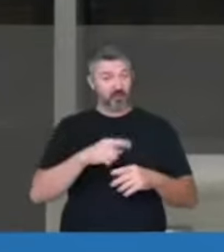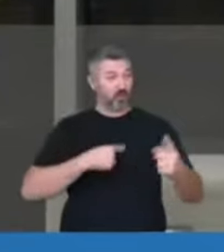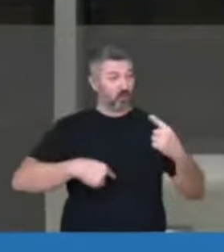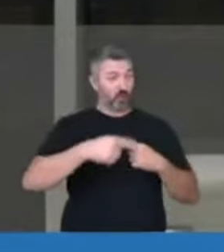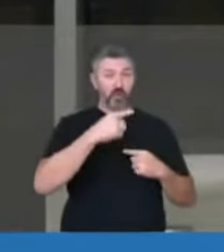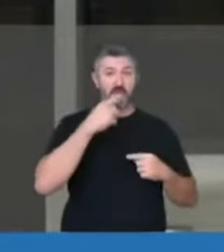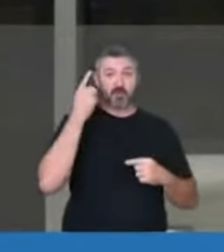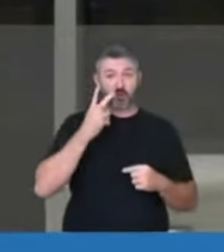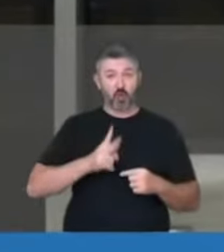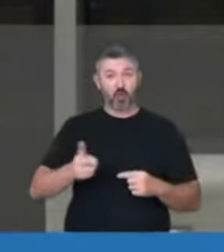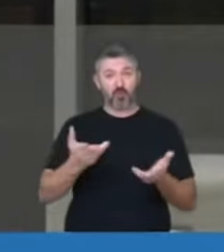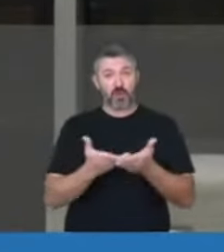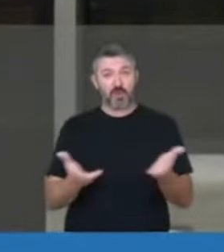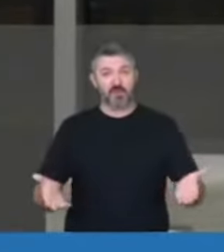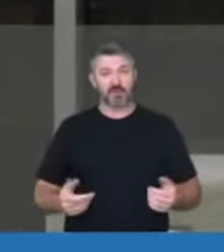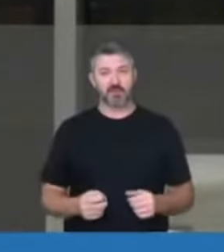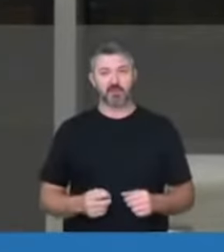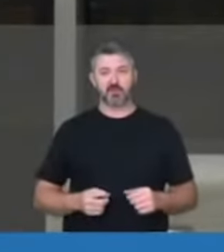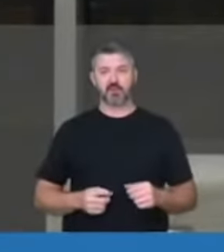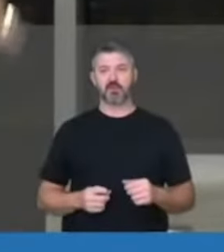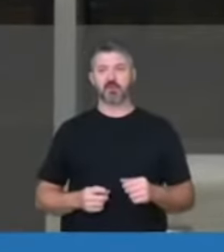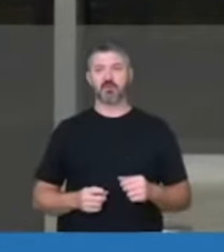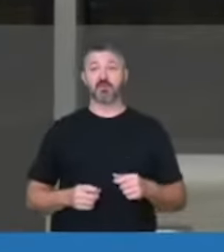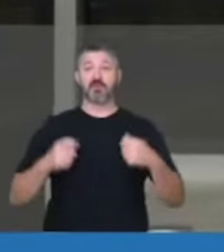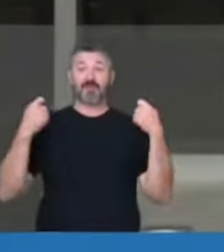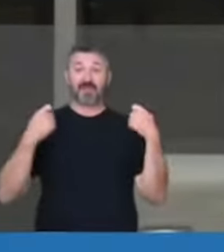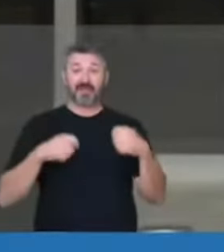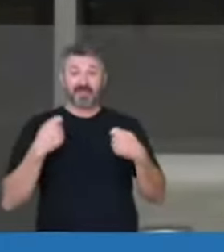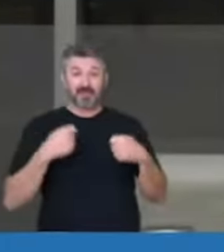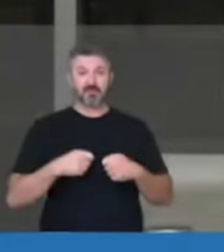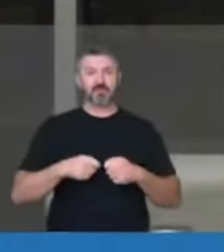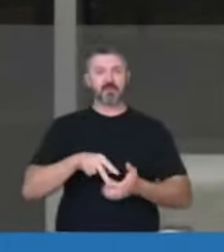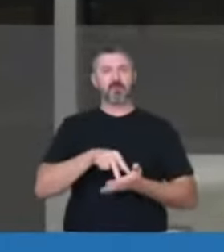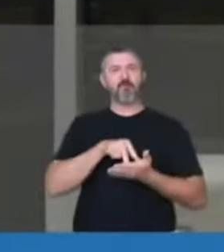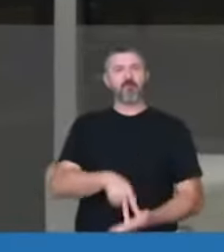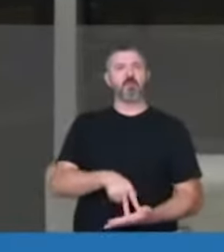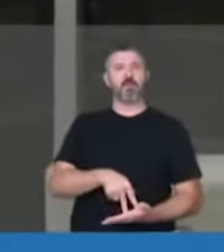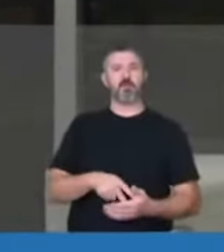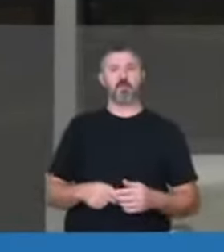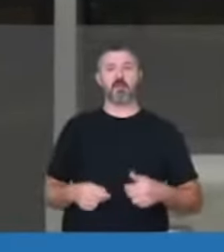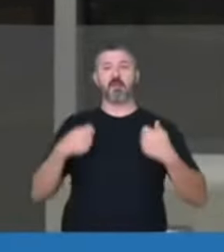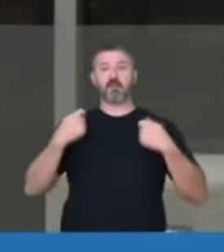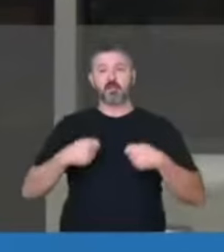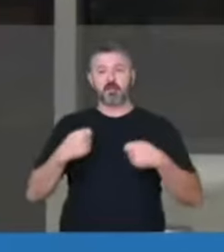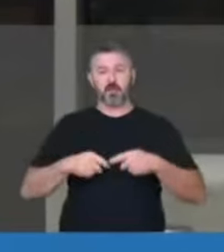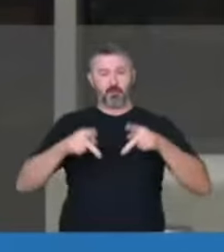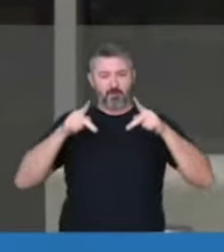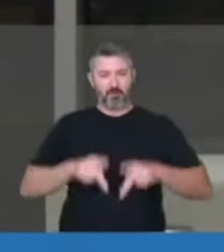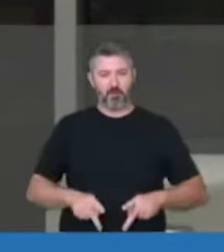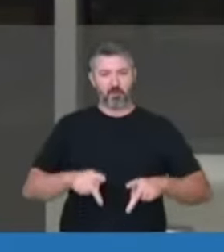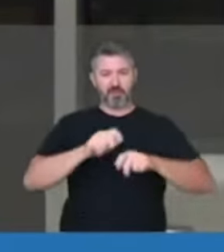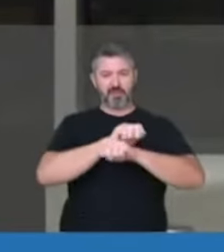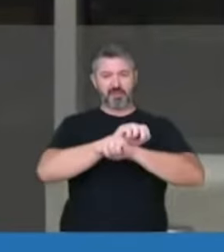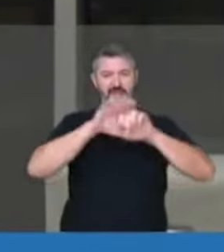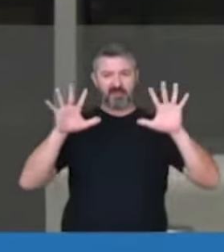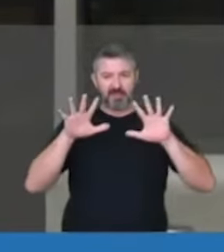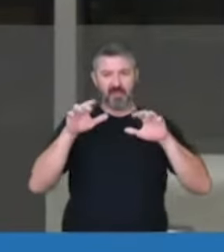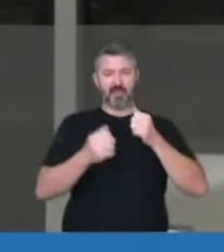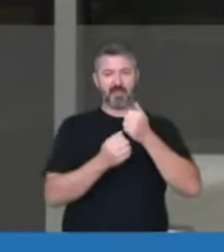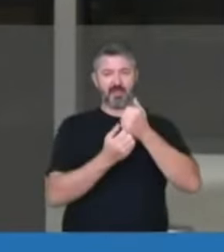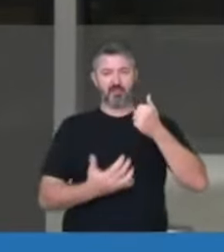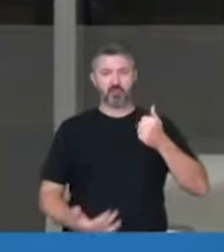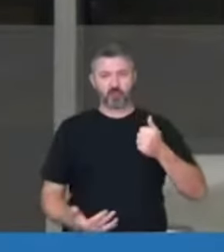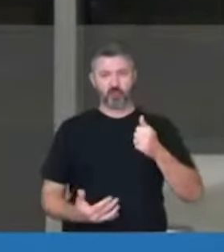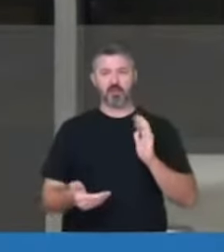continuar desta maneira. Nós precisamos de uma postura firme, nós precisamos de uma postura clara desta mesa